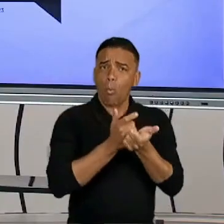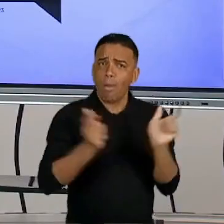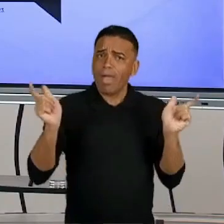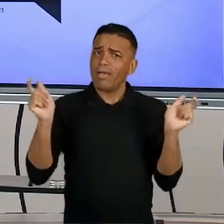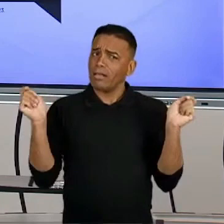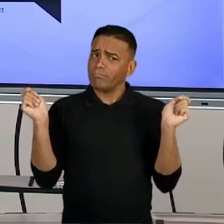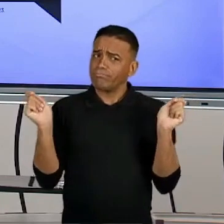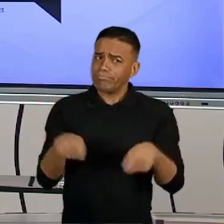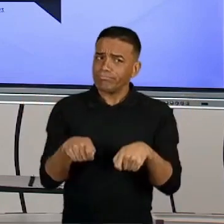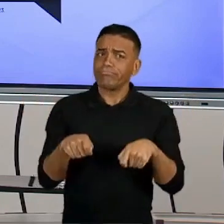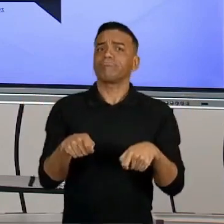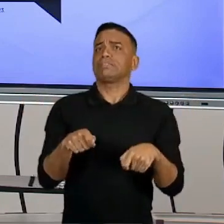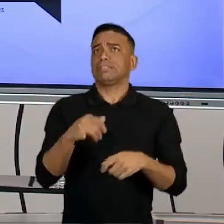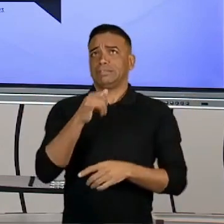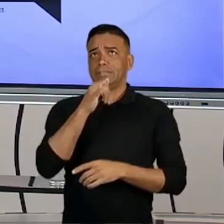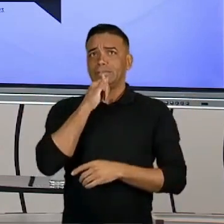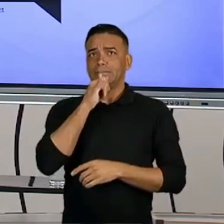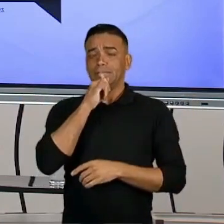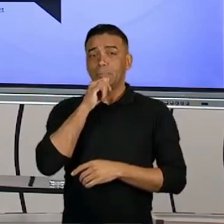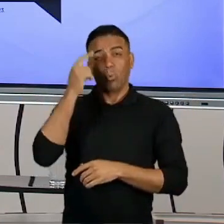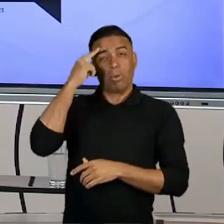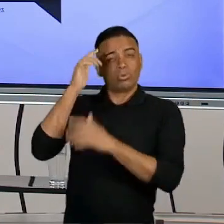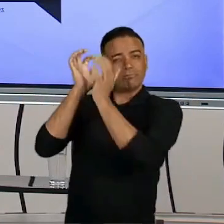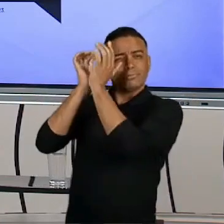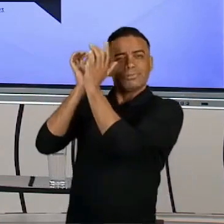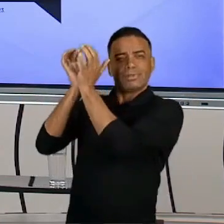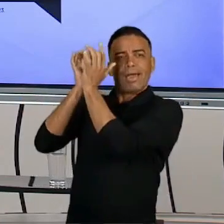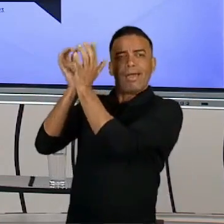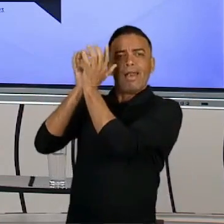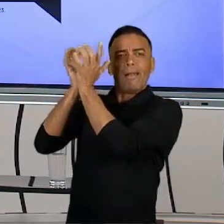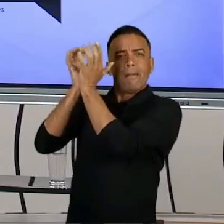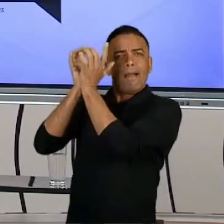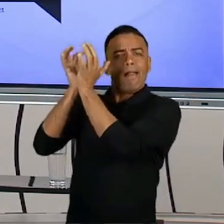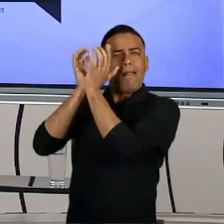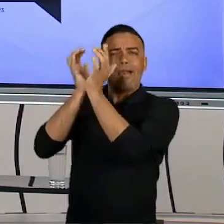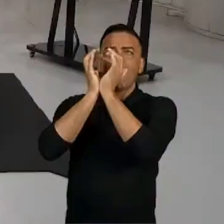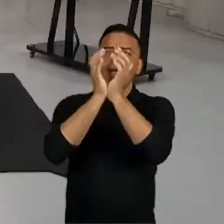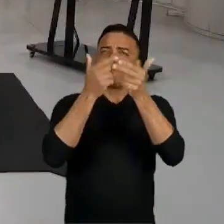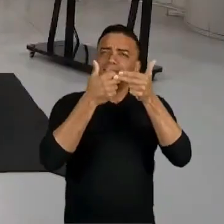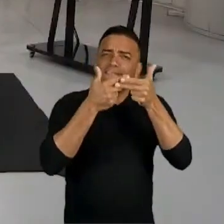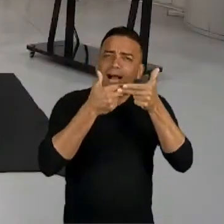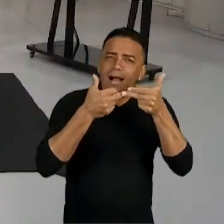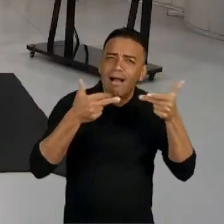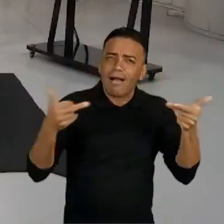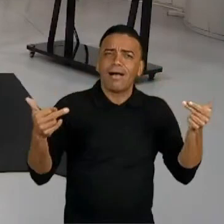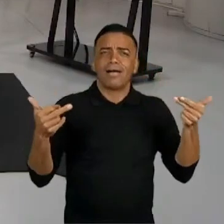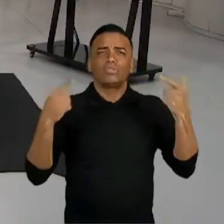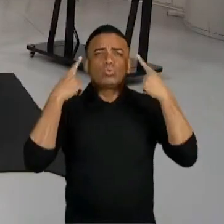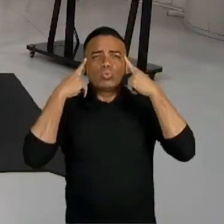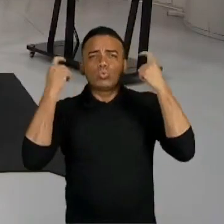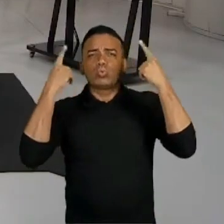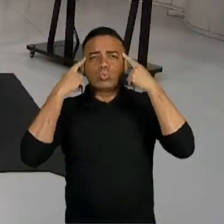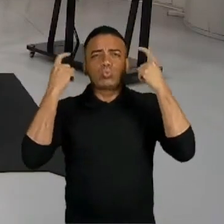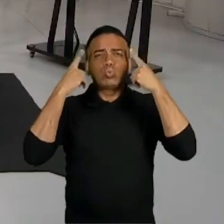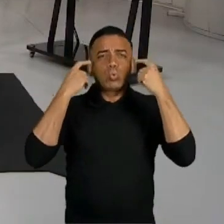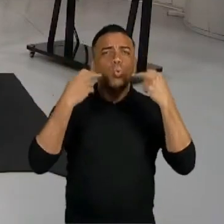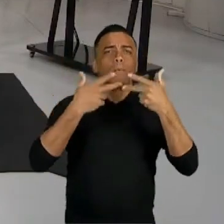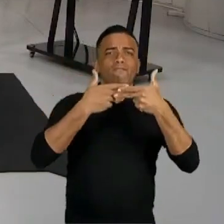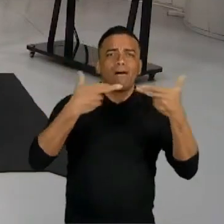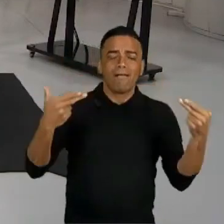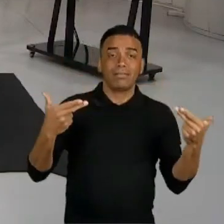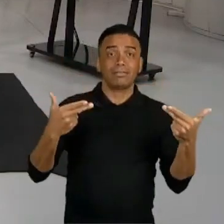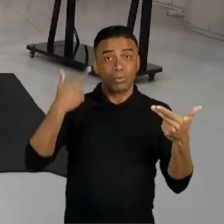vamos dizer assim, de ativar o meu cérebro? Quanto mais diversidade de timbres no meu